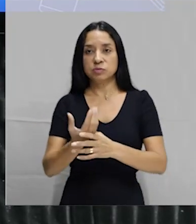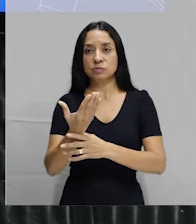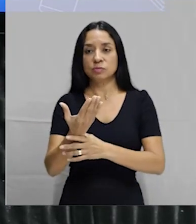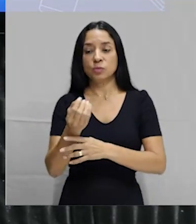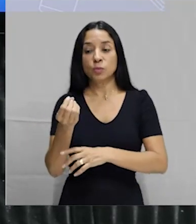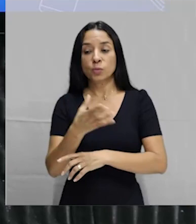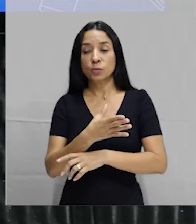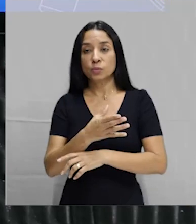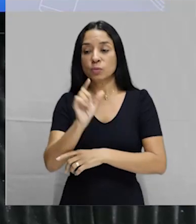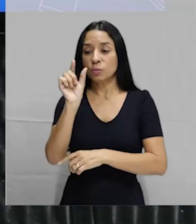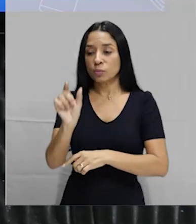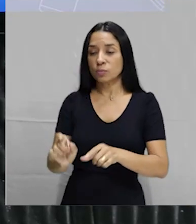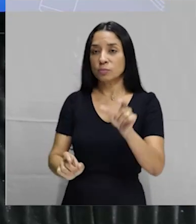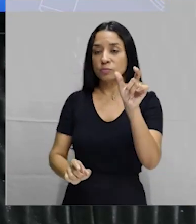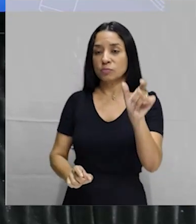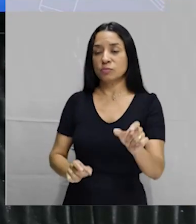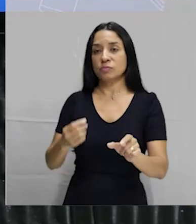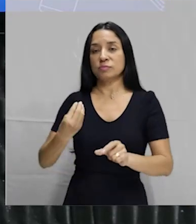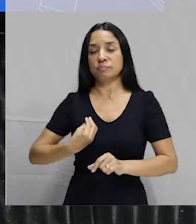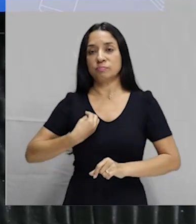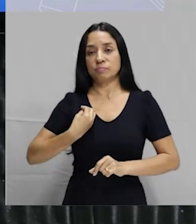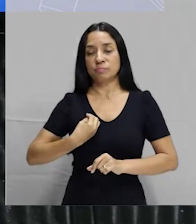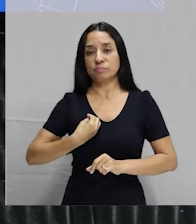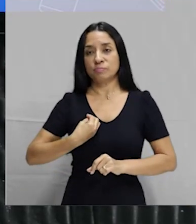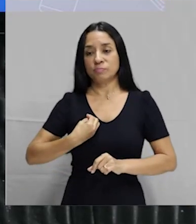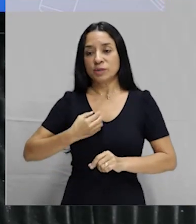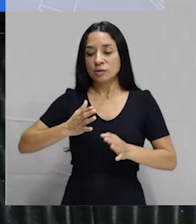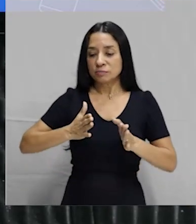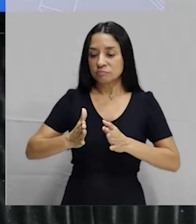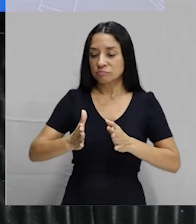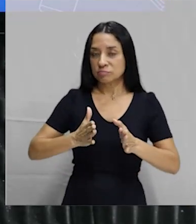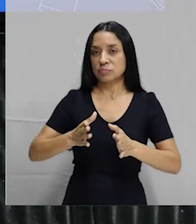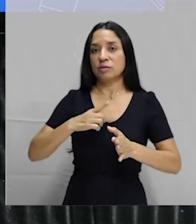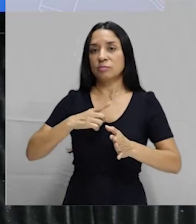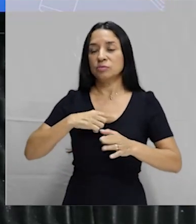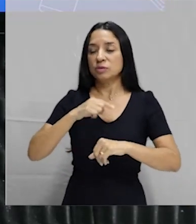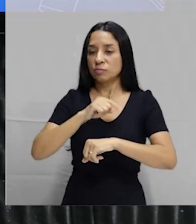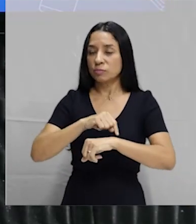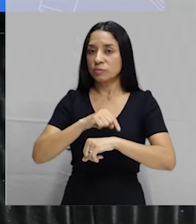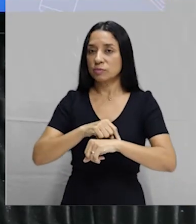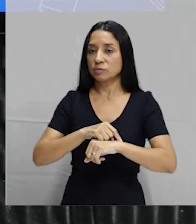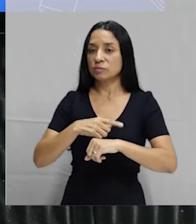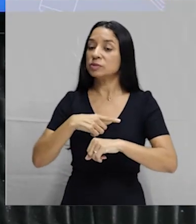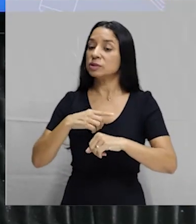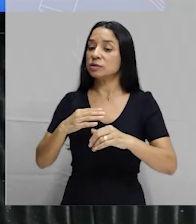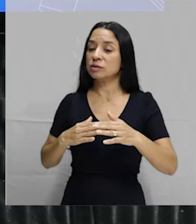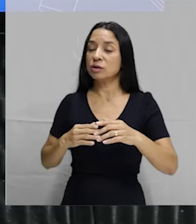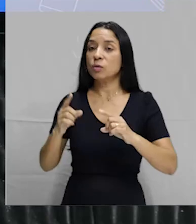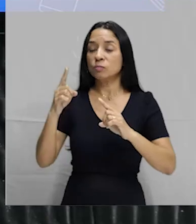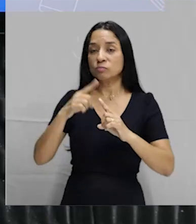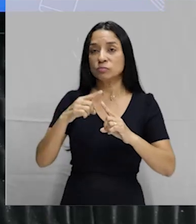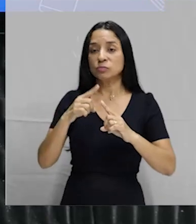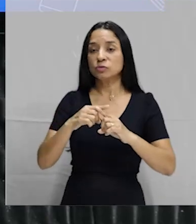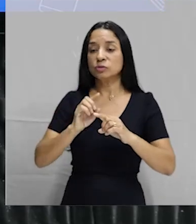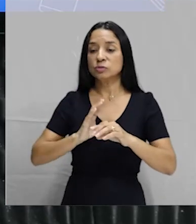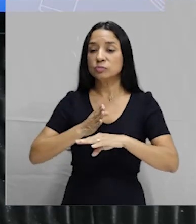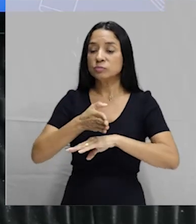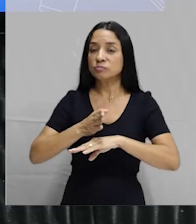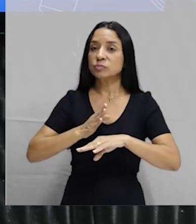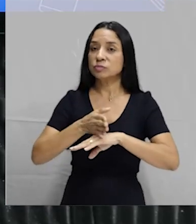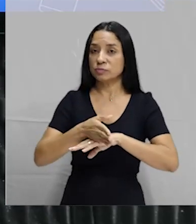cada uma dessas etapas, existem momentos em que pode haver algum tipo de intervenção, onde esses métodos